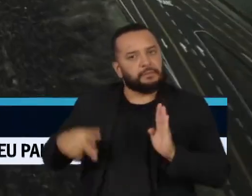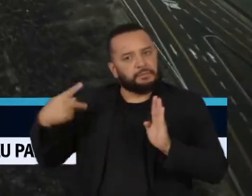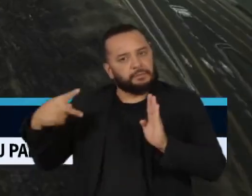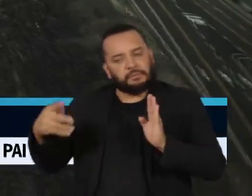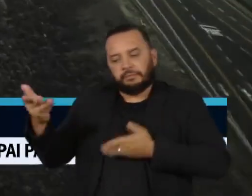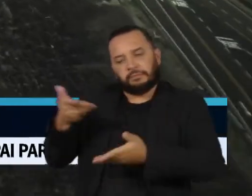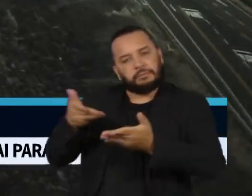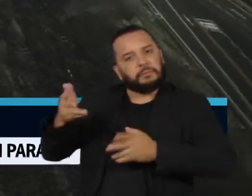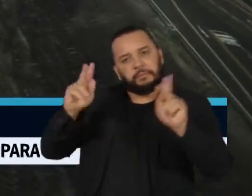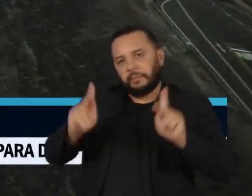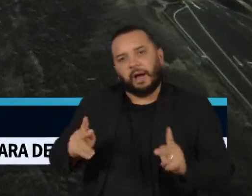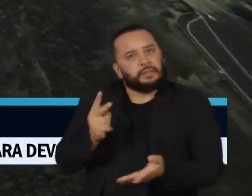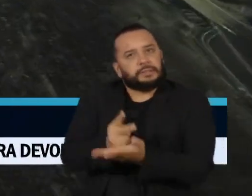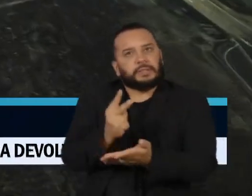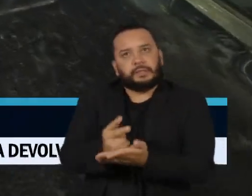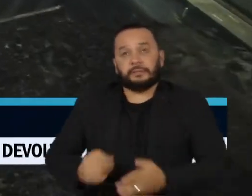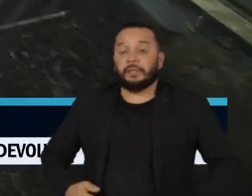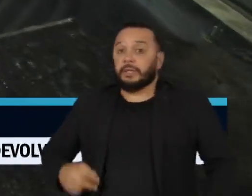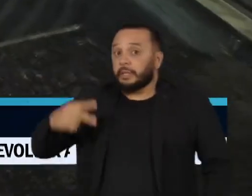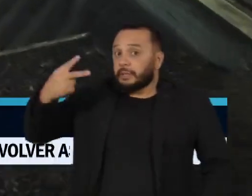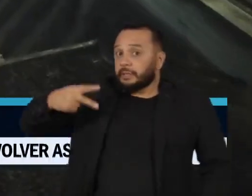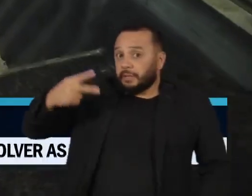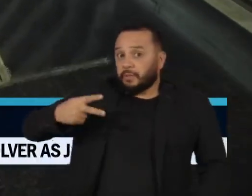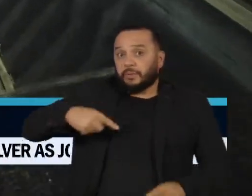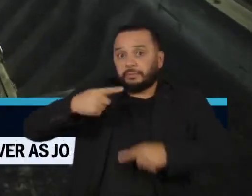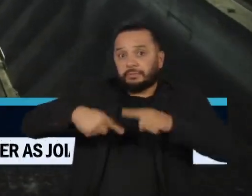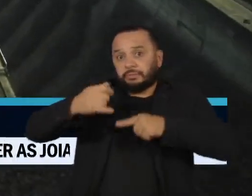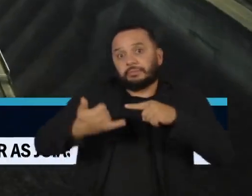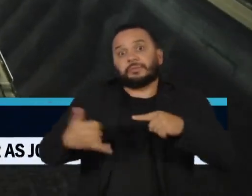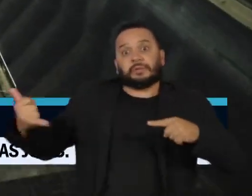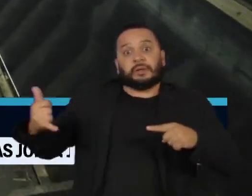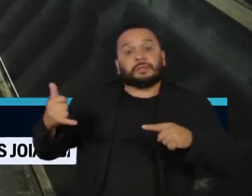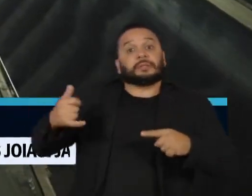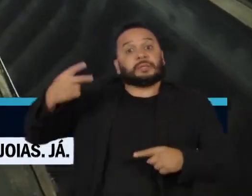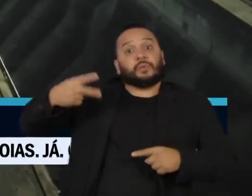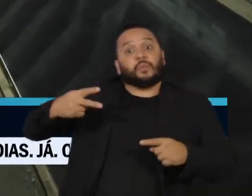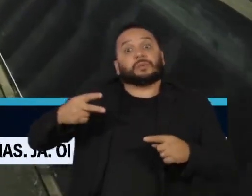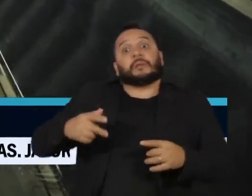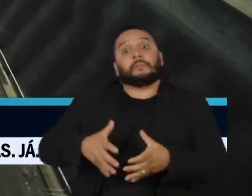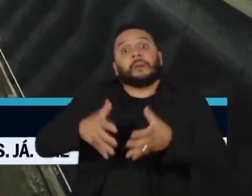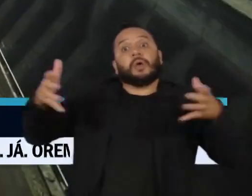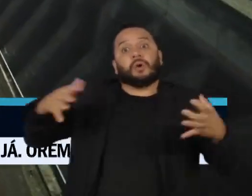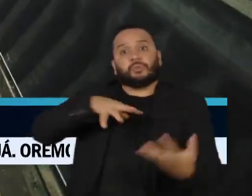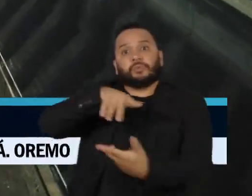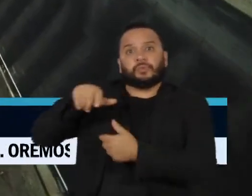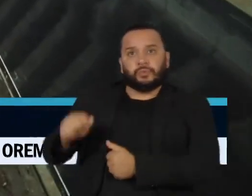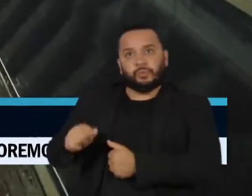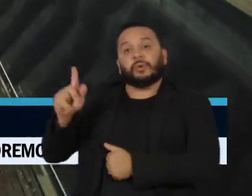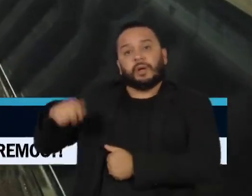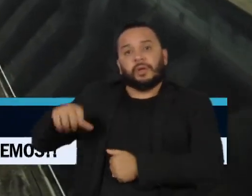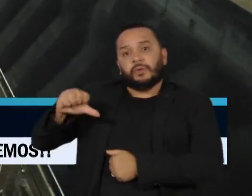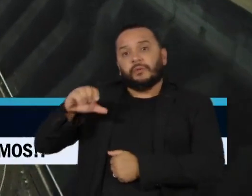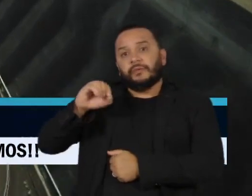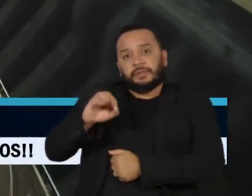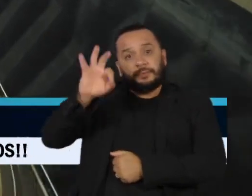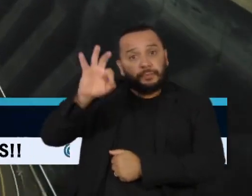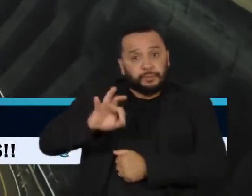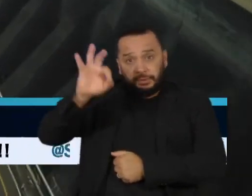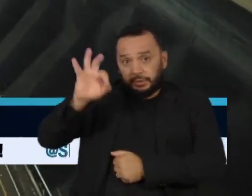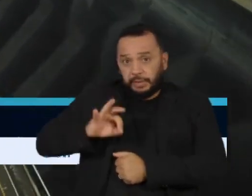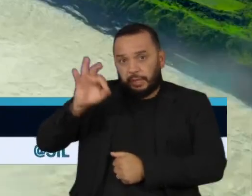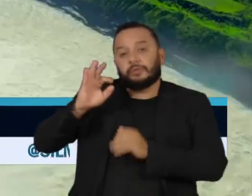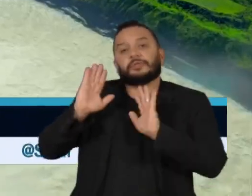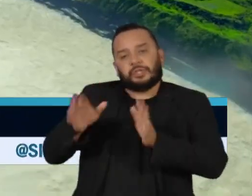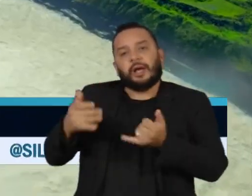Paraguai. A segunda maior hidrelétrica do mundo é responsável por quase 90% do consumo de eletricidade